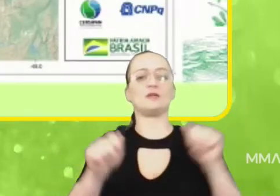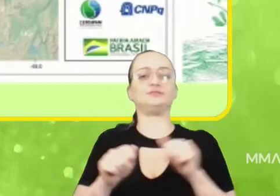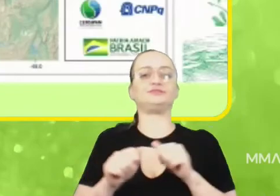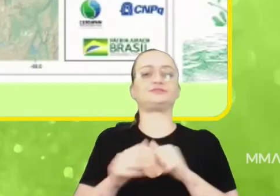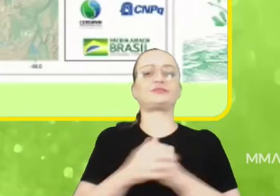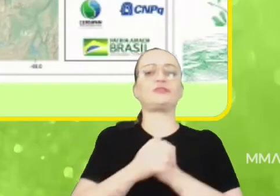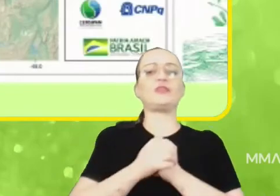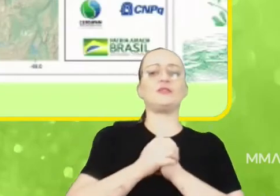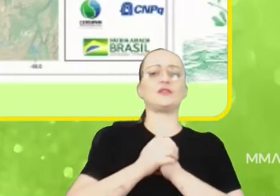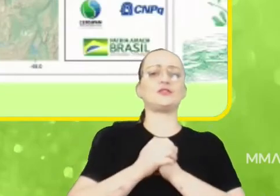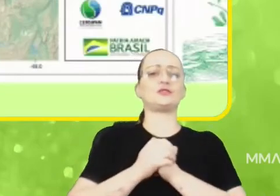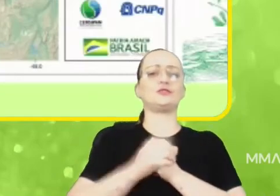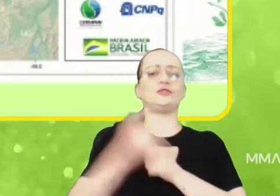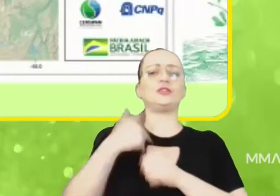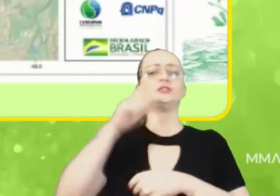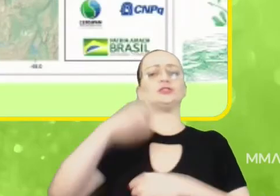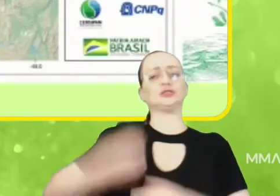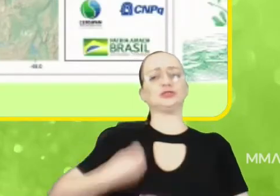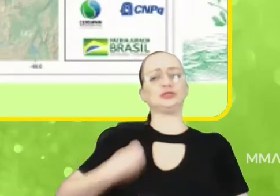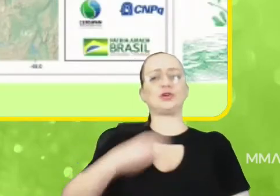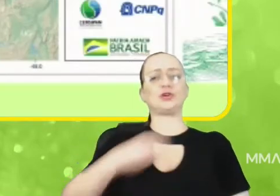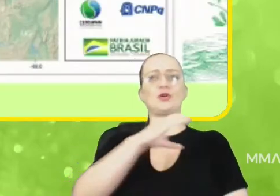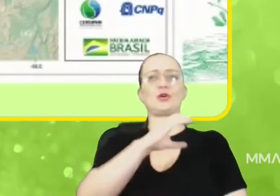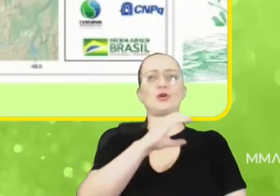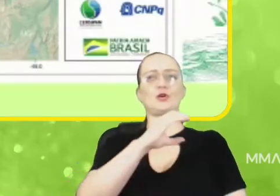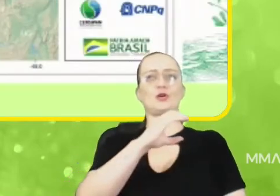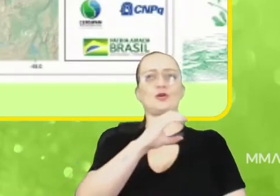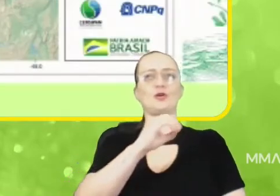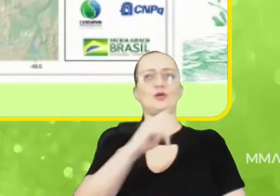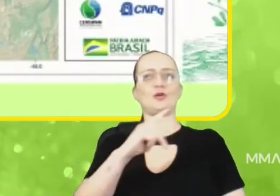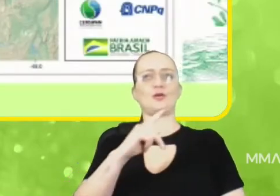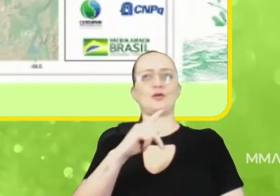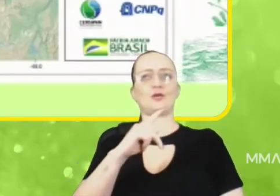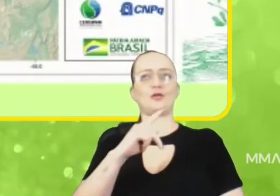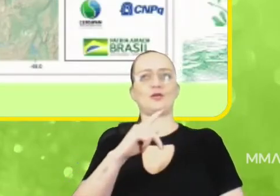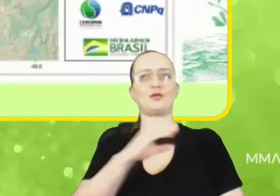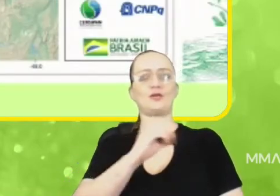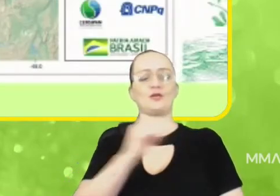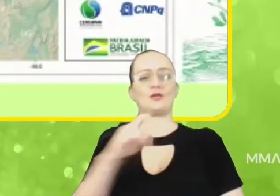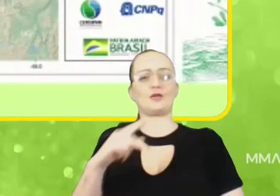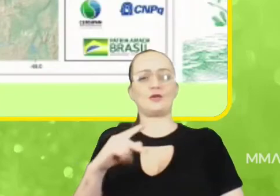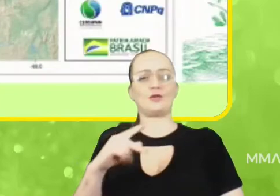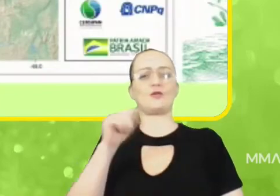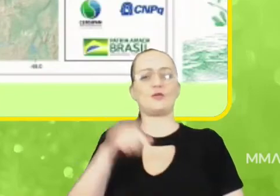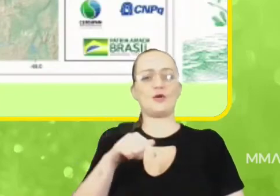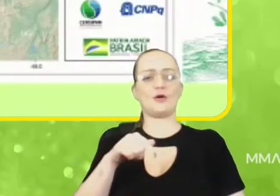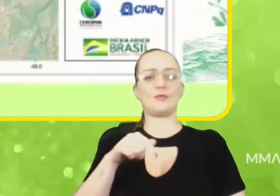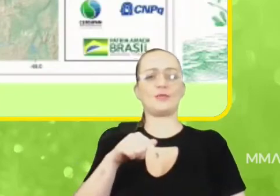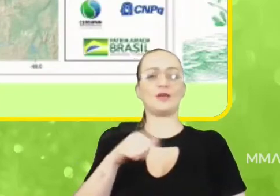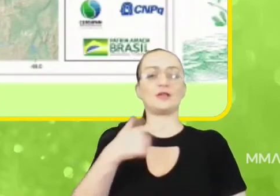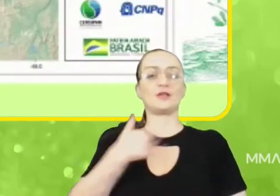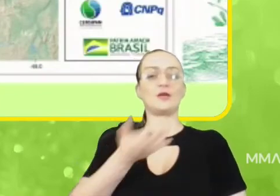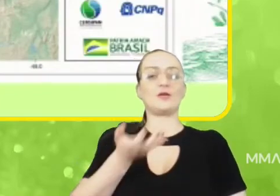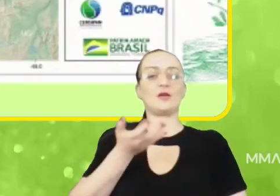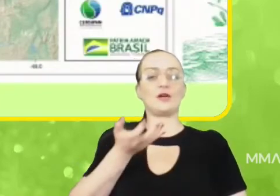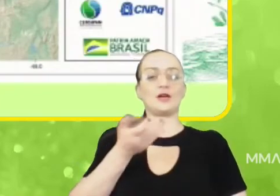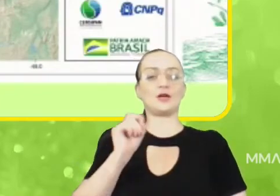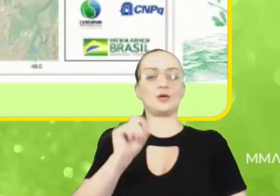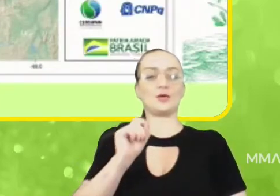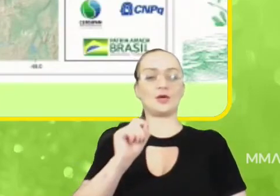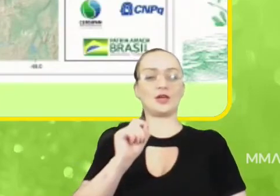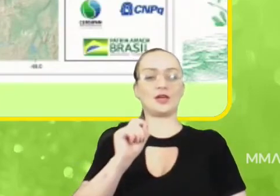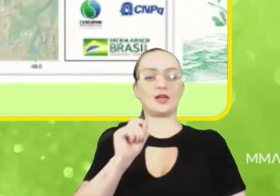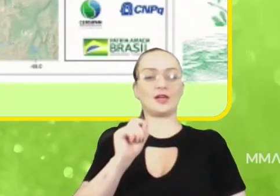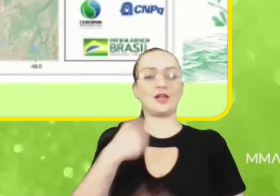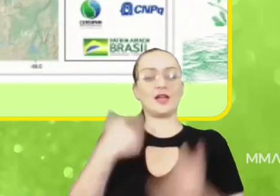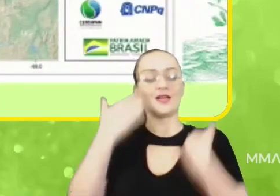na COP26 e isso é extremamente importante a gente trazer esse dado. Então, eu queria deixar aqui o meu